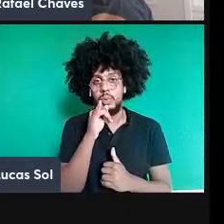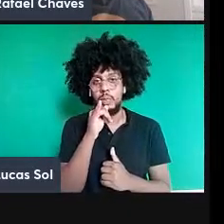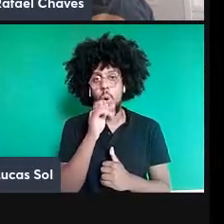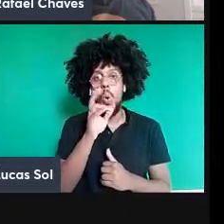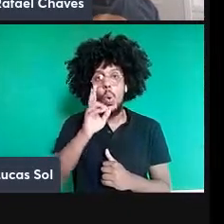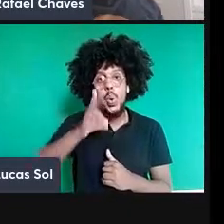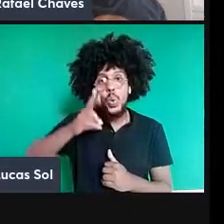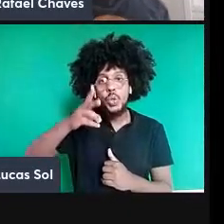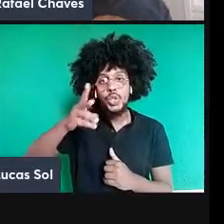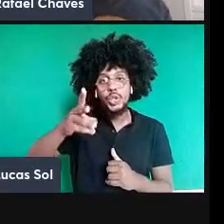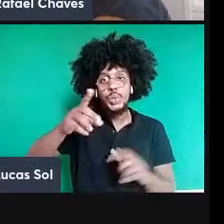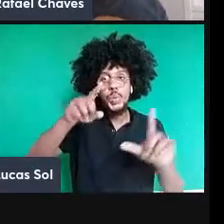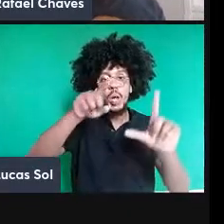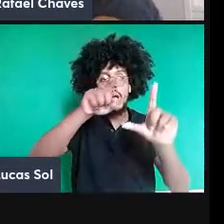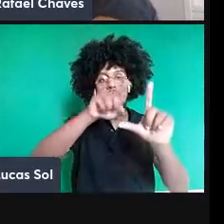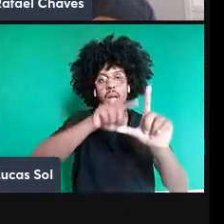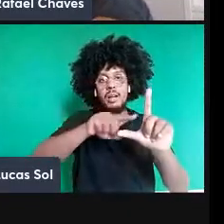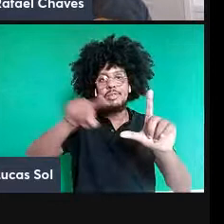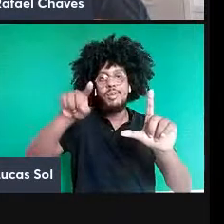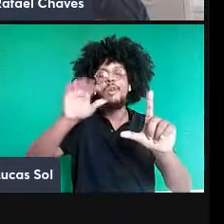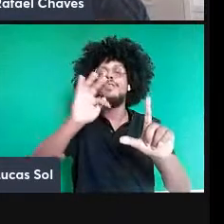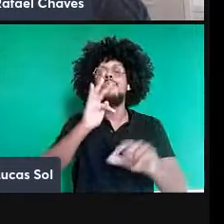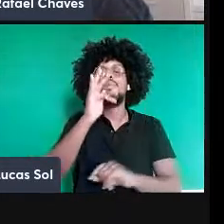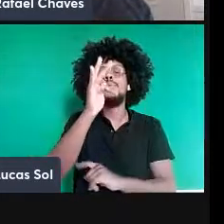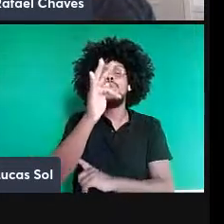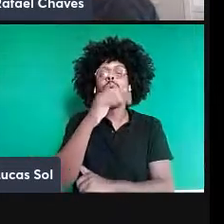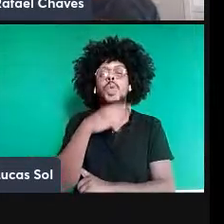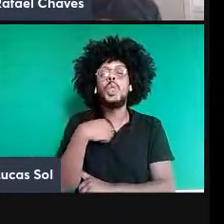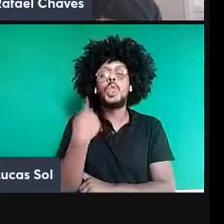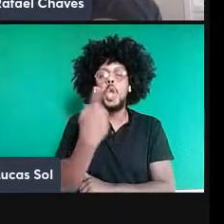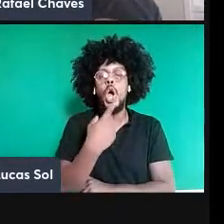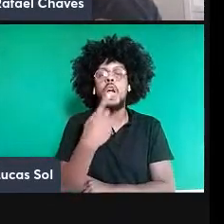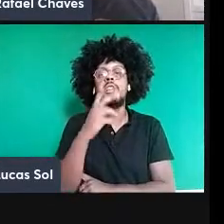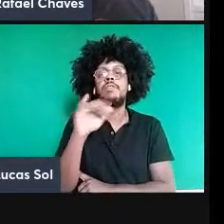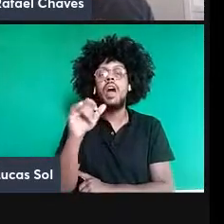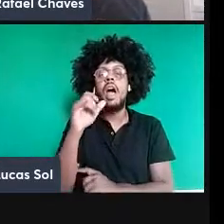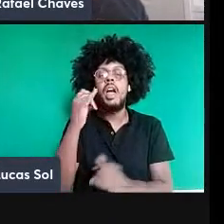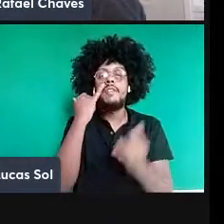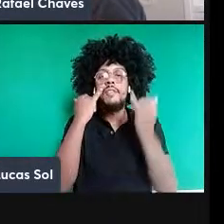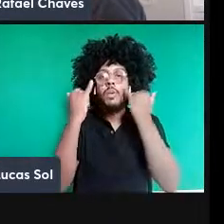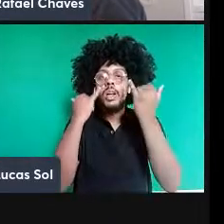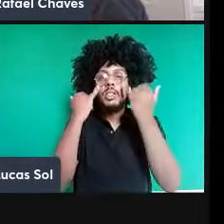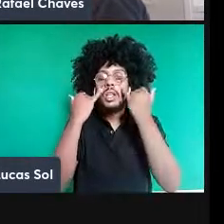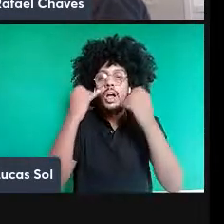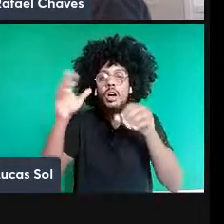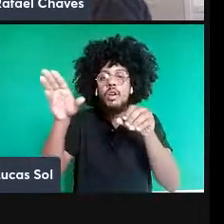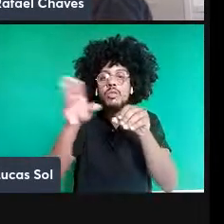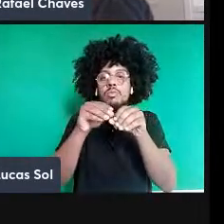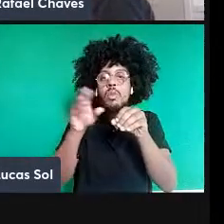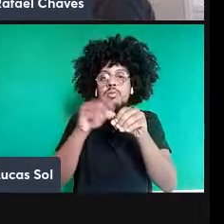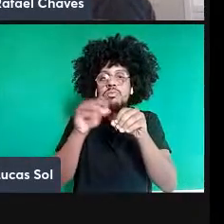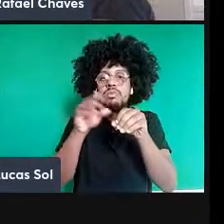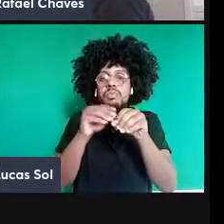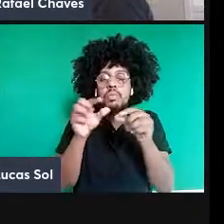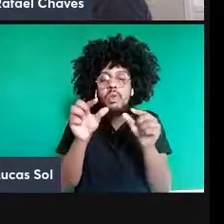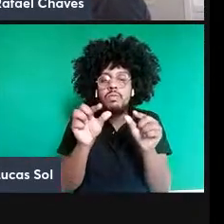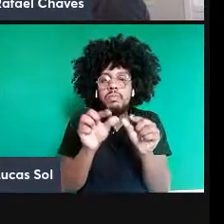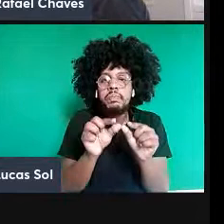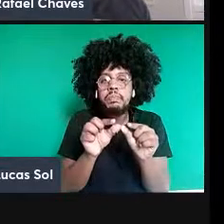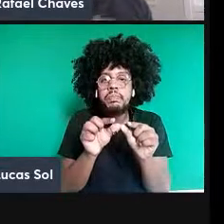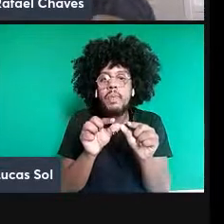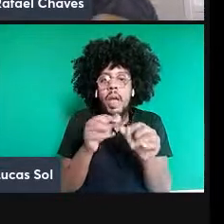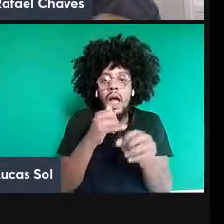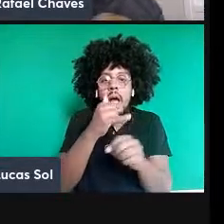em algum ponto, num futuro próximo, a gente vai estar codificando informação em moléculas ou até mesmo átomos únicos. E nesse